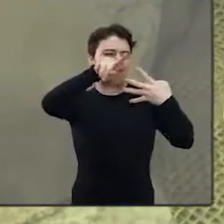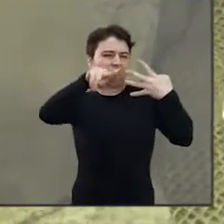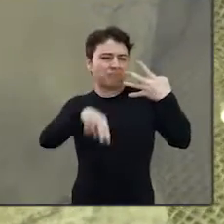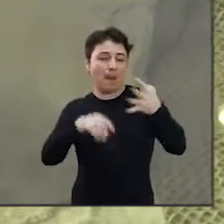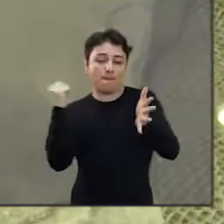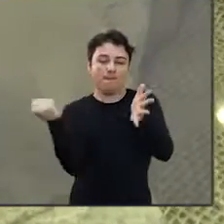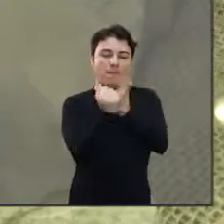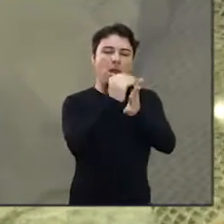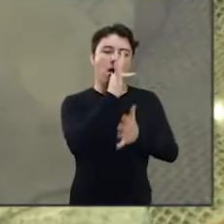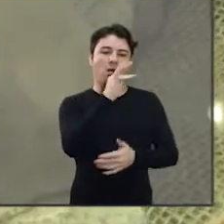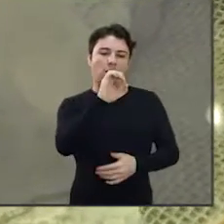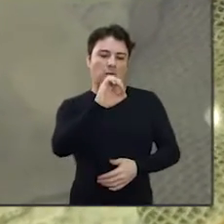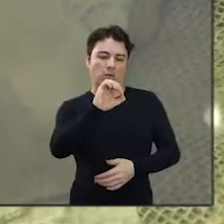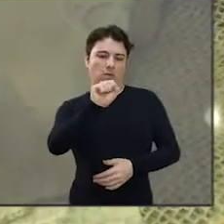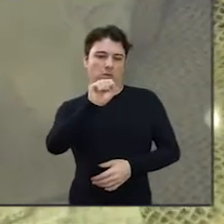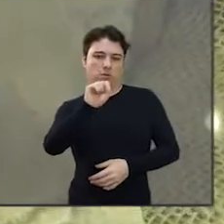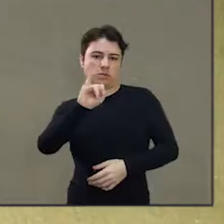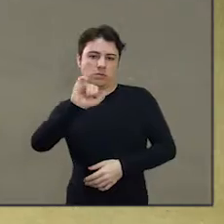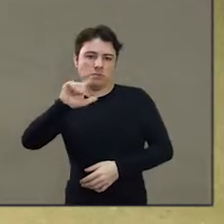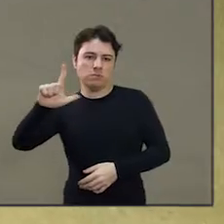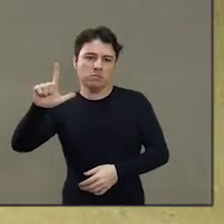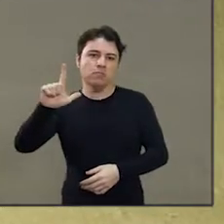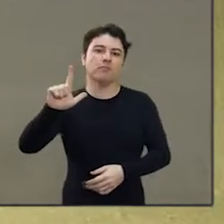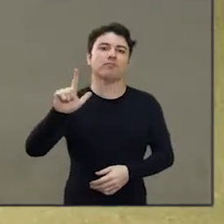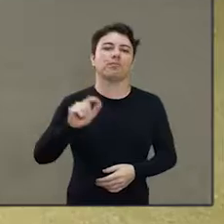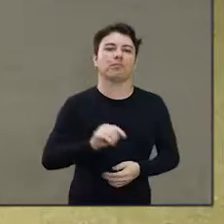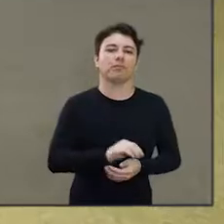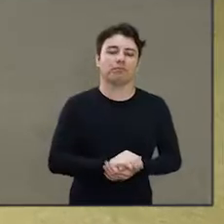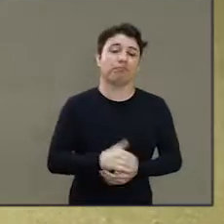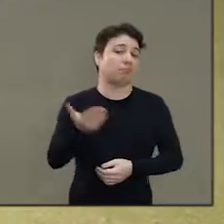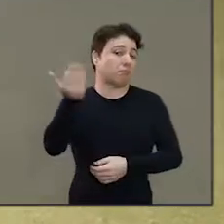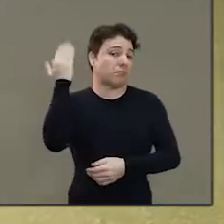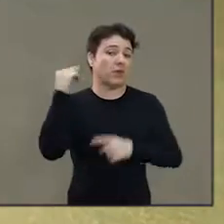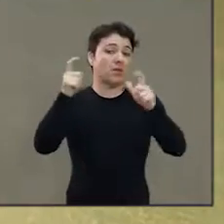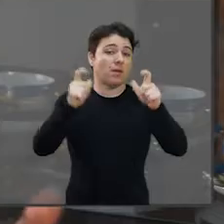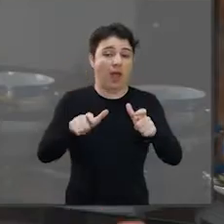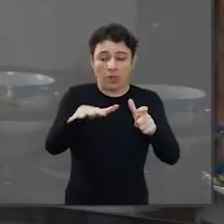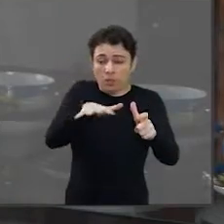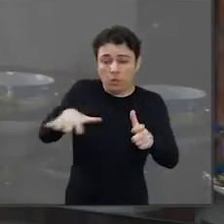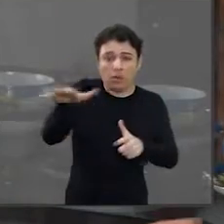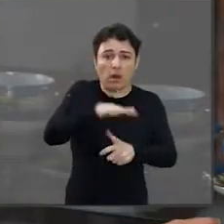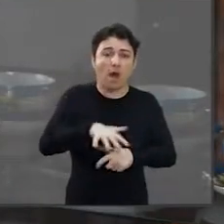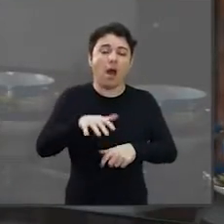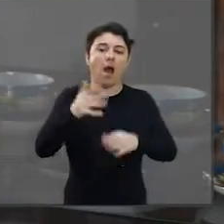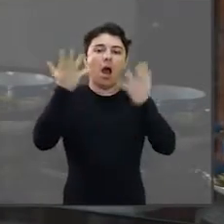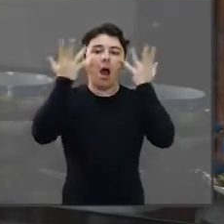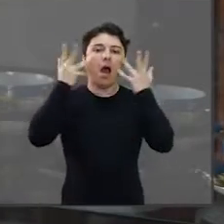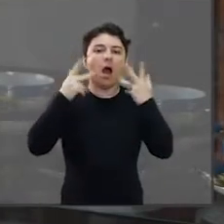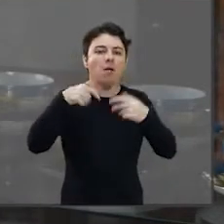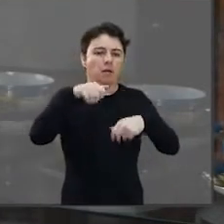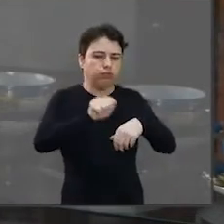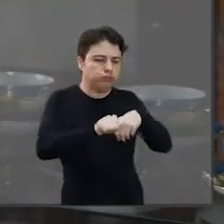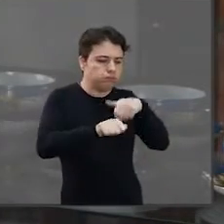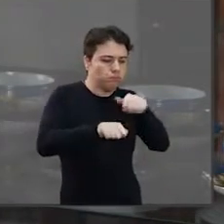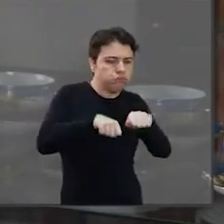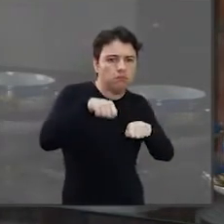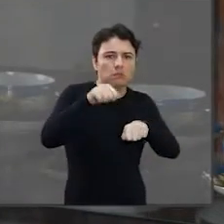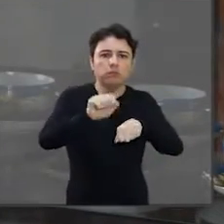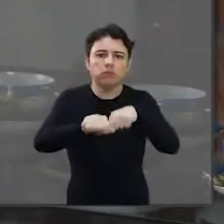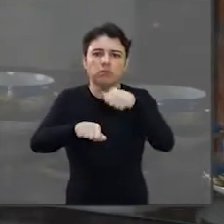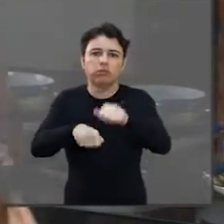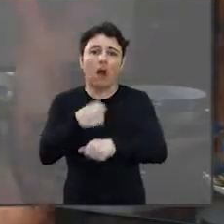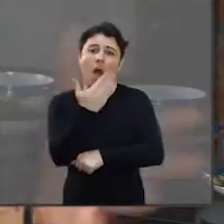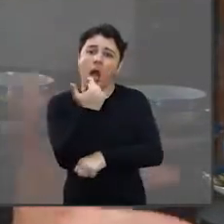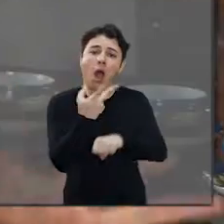animais que transitavam por aqui, né? Que estavam, como todo ser vivo, à procura de comida e água, né?